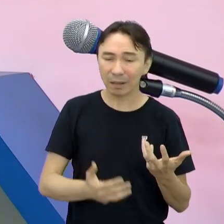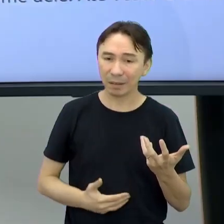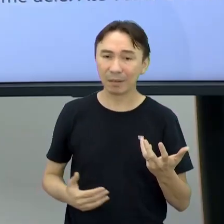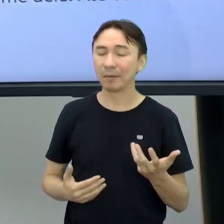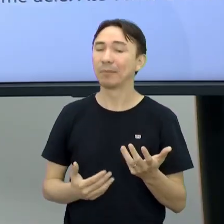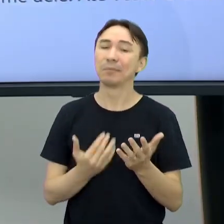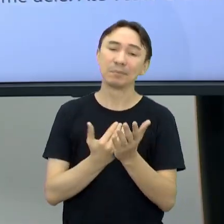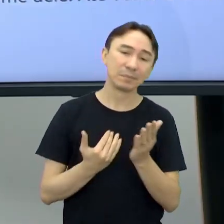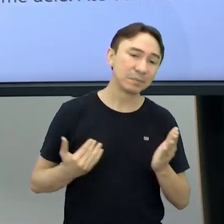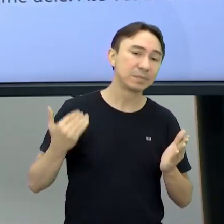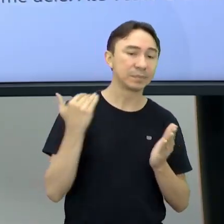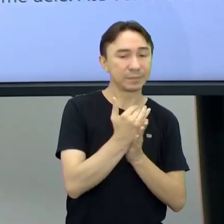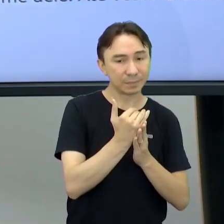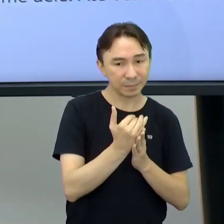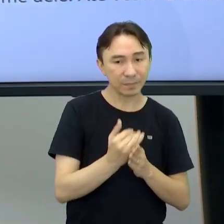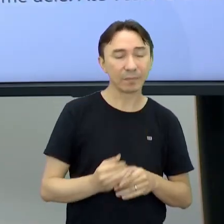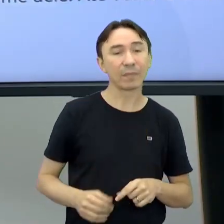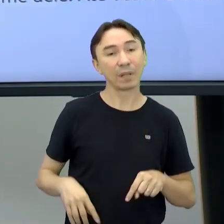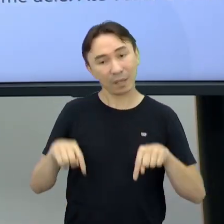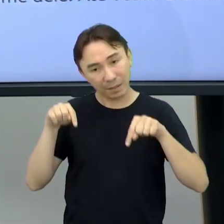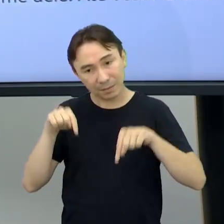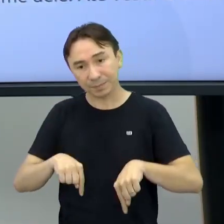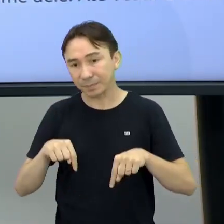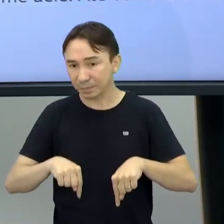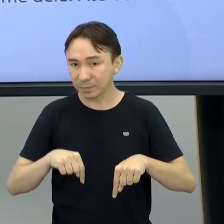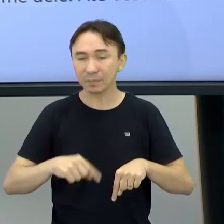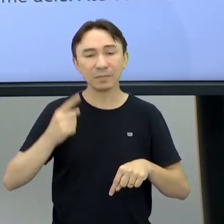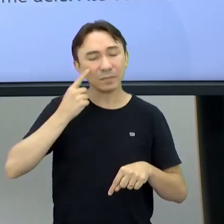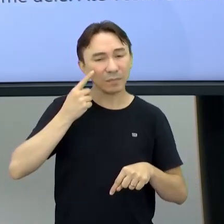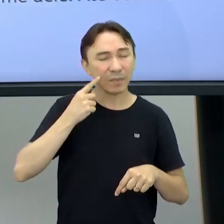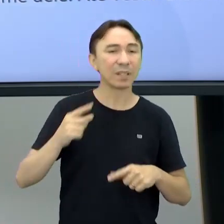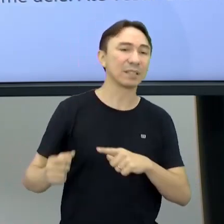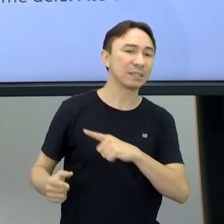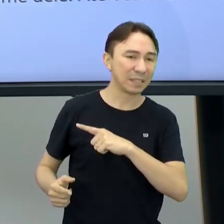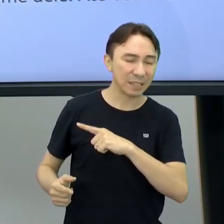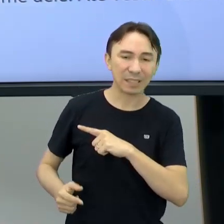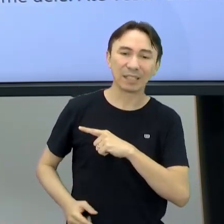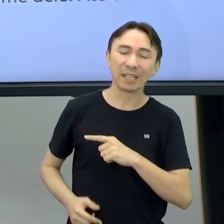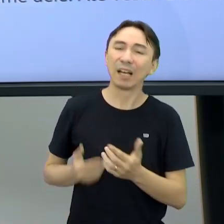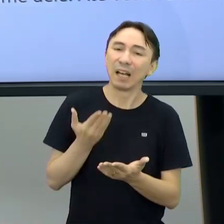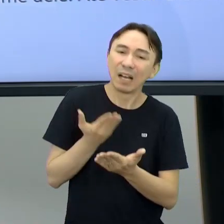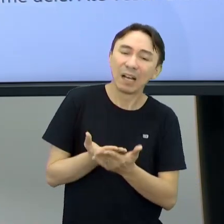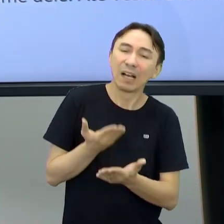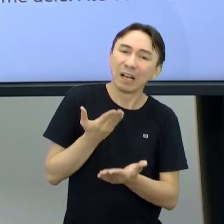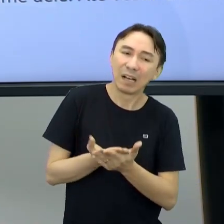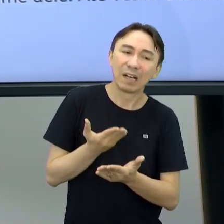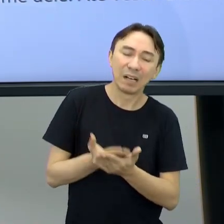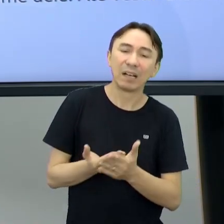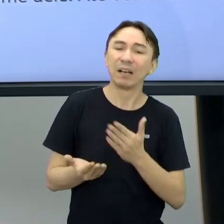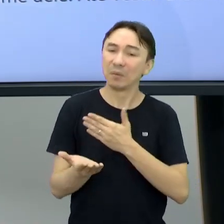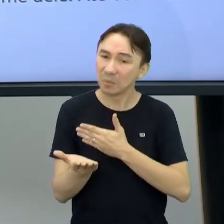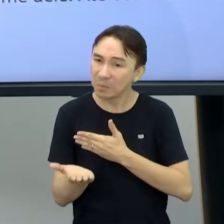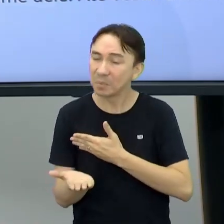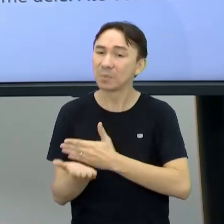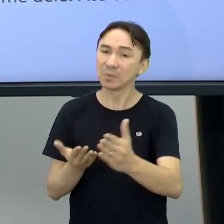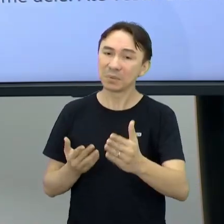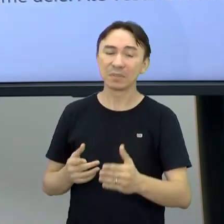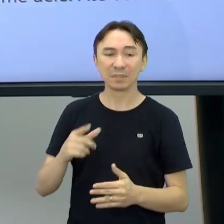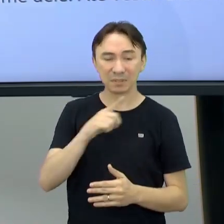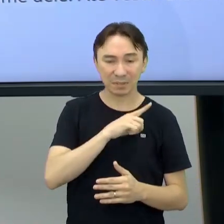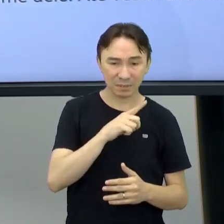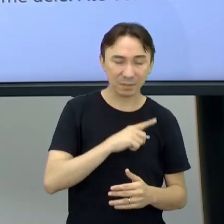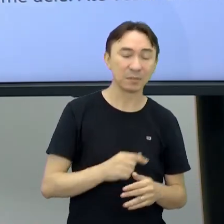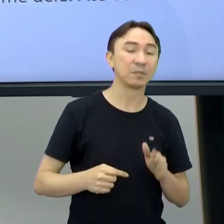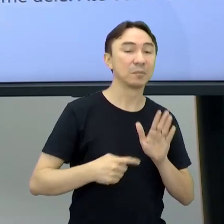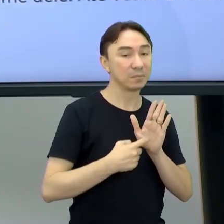ideia Exatamente Desde o começo E você apresentou lá As primeiras aulas Para os professores E para os estudantes Eu falo